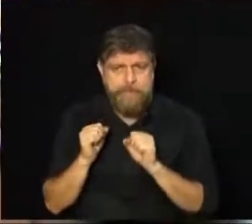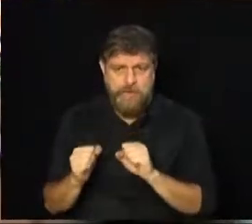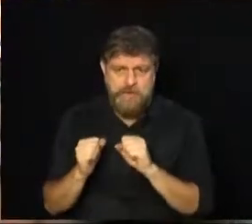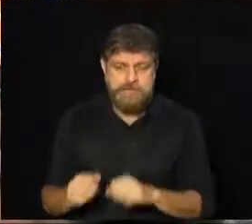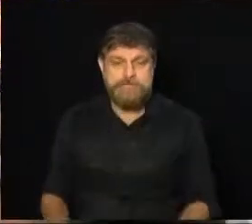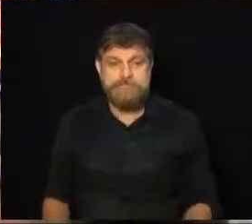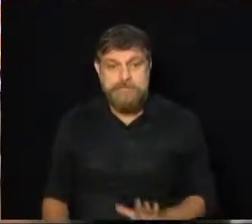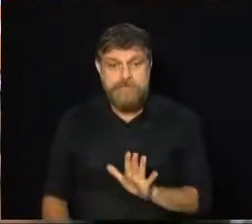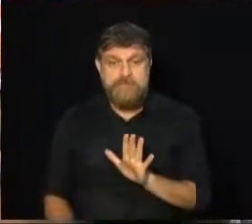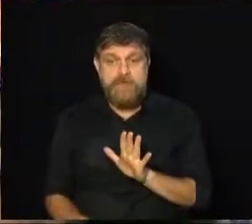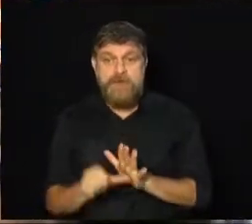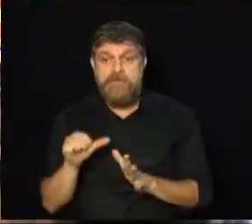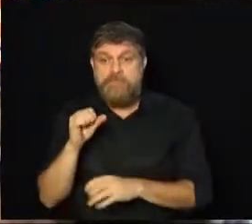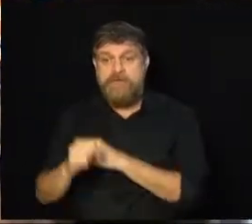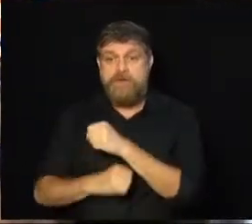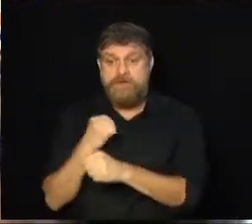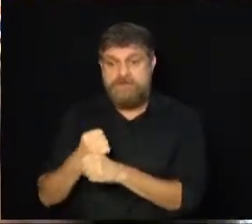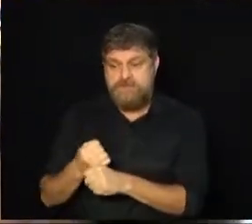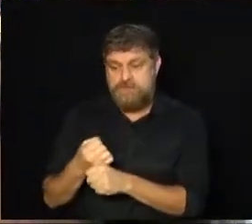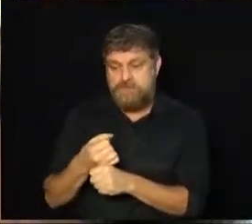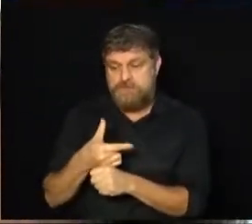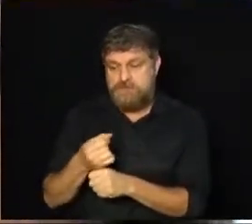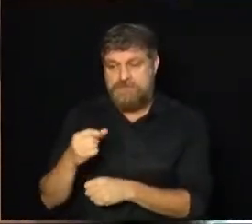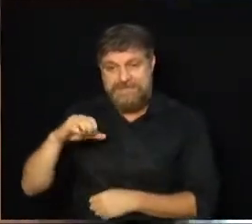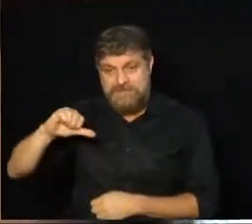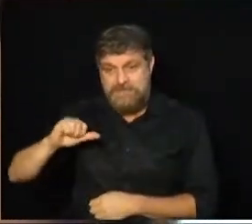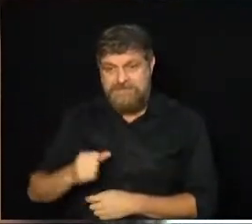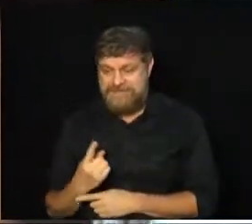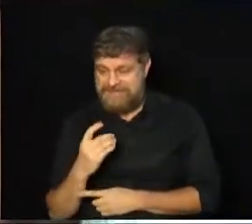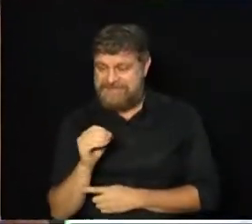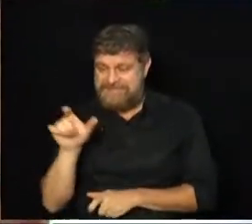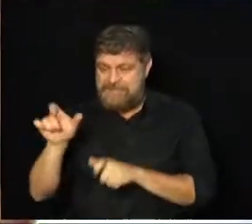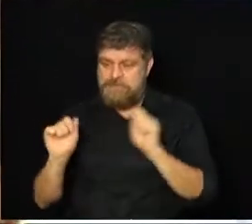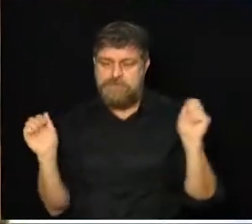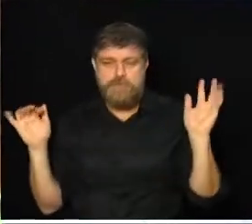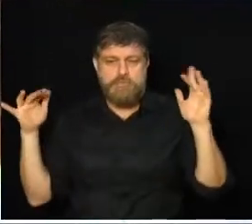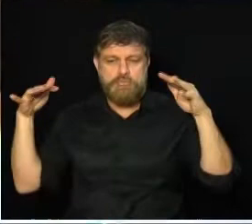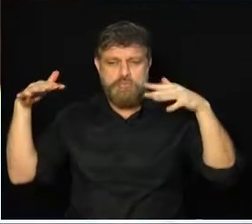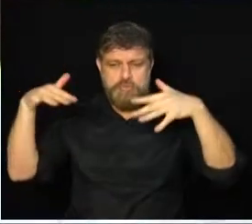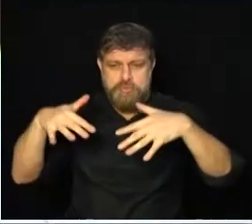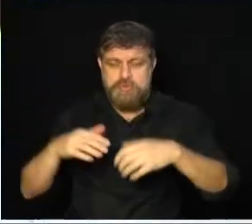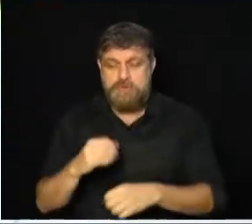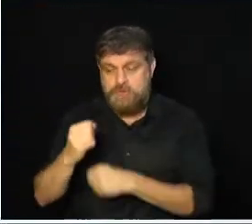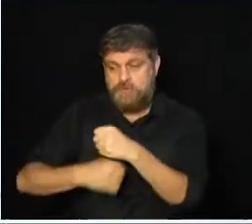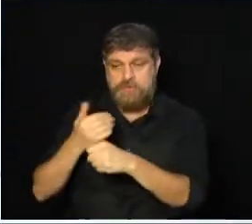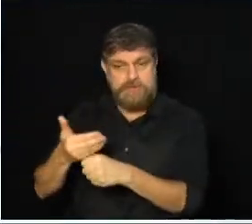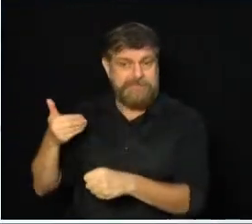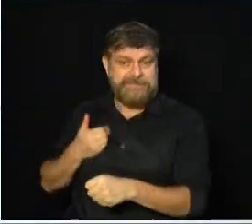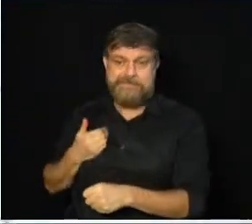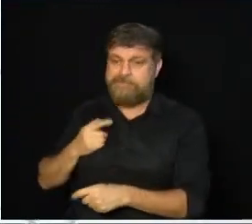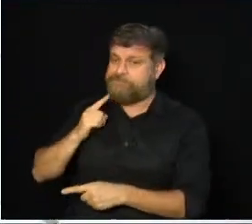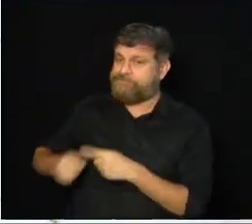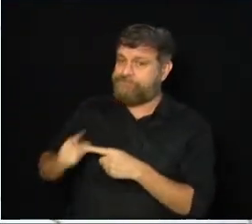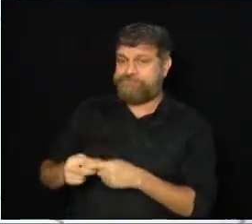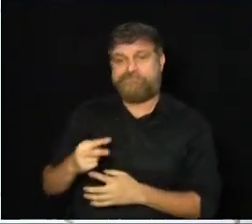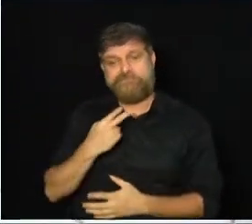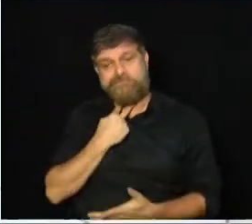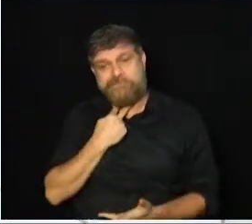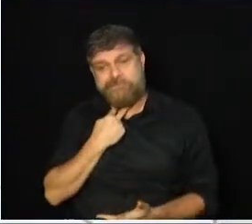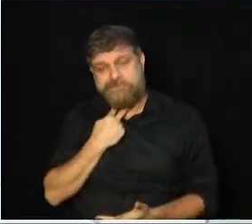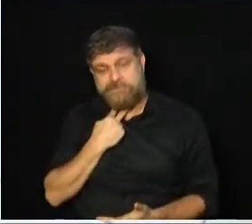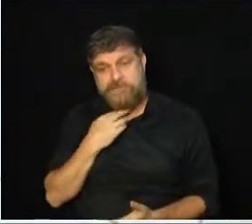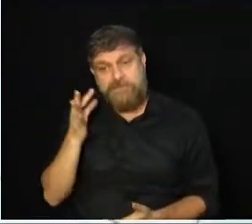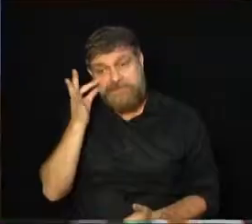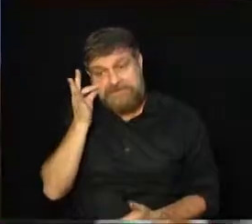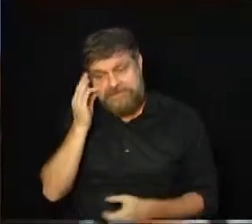primeira edição foi em 2019 e cerca de 100 pessoas participaram. No ano passado, não foi feito o evento, por causa da